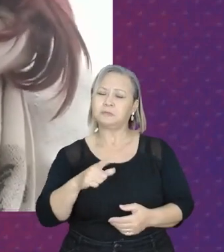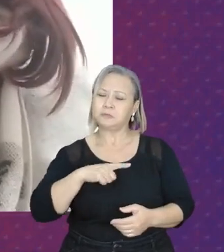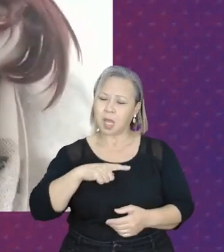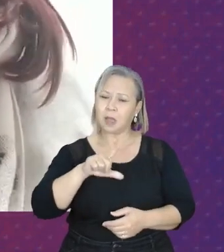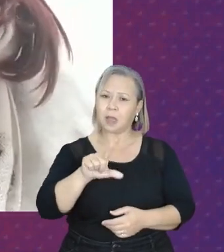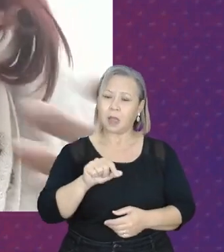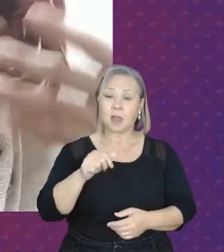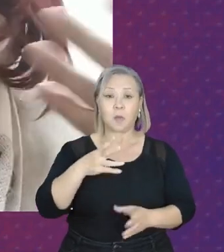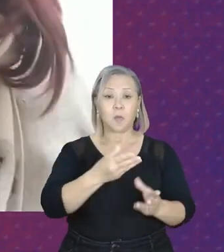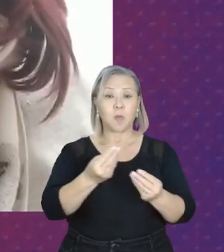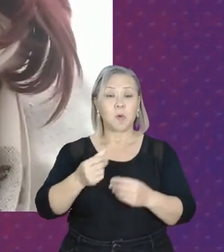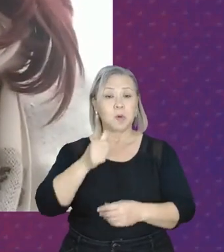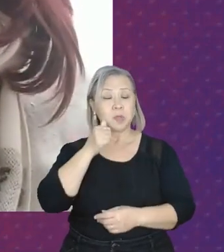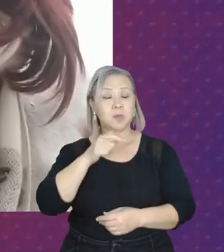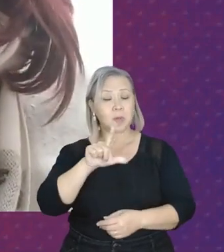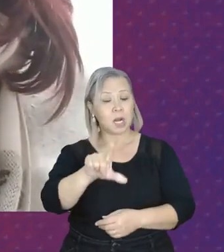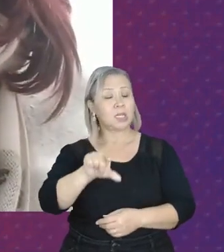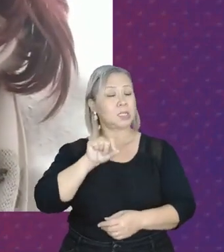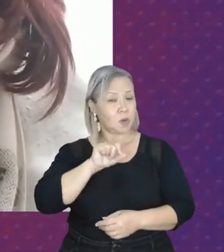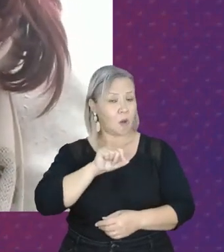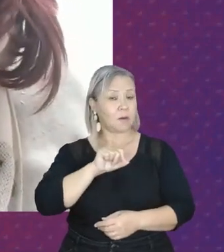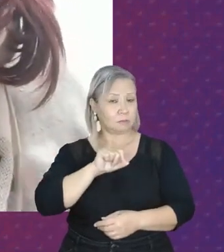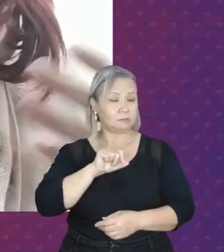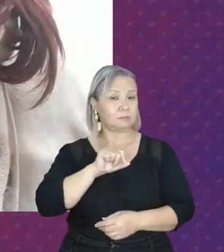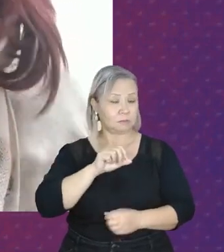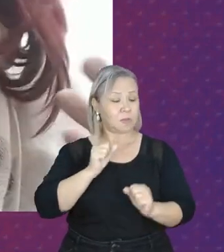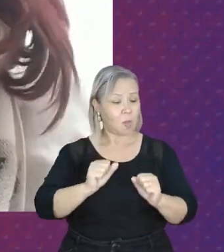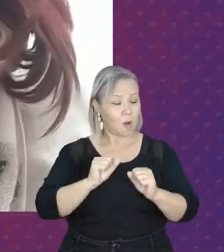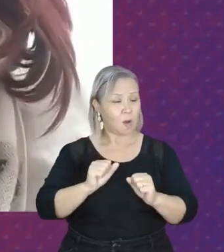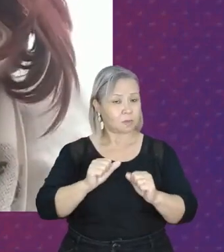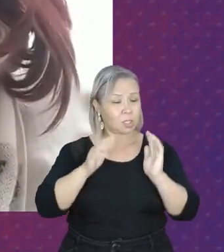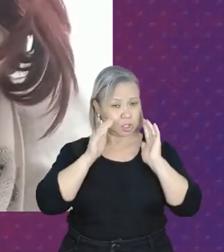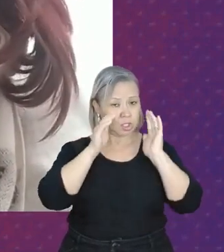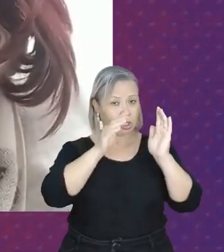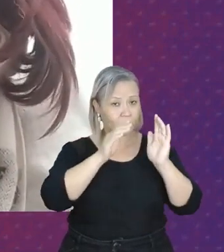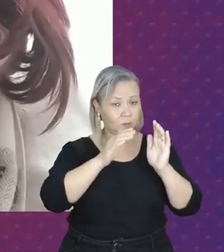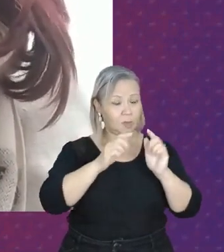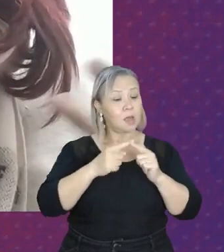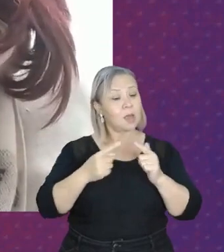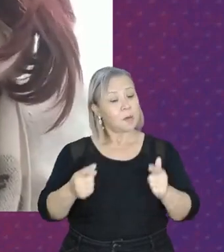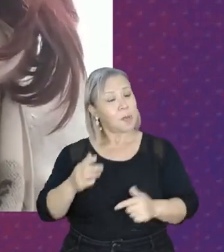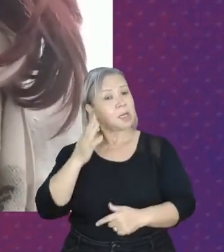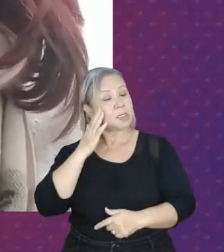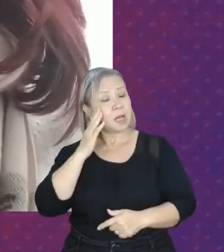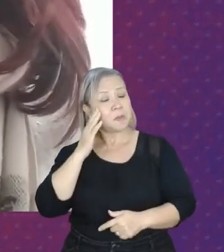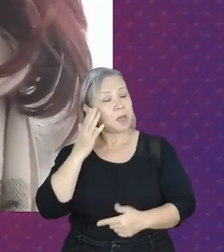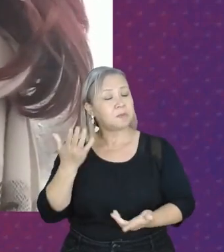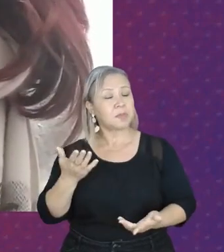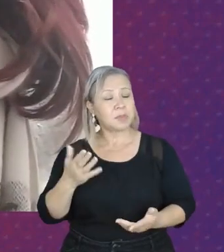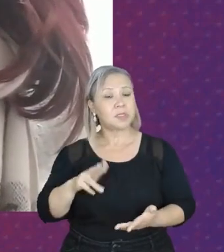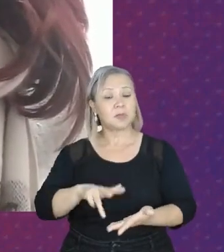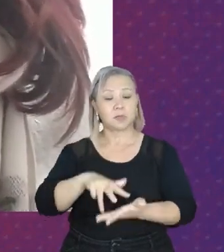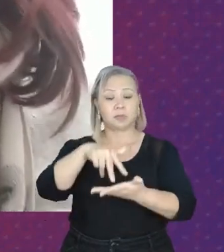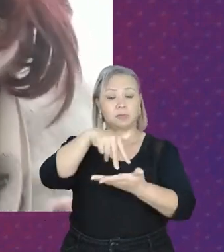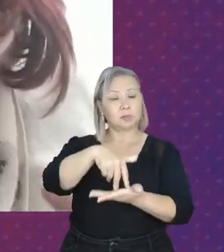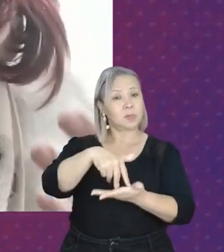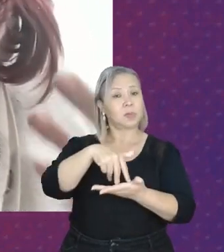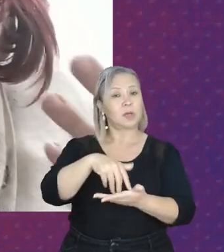casa e é digno da mesma forma, mas a gente sabe que a gente cabe em todos os espaços.